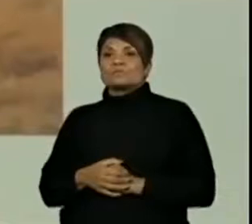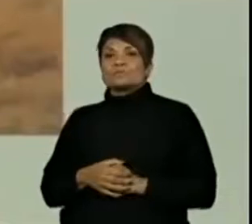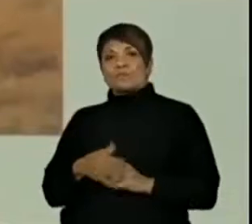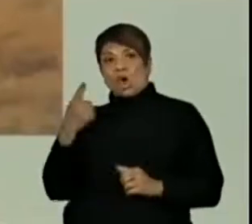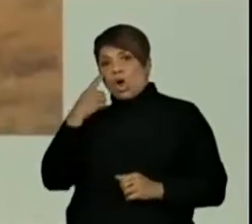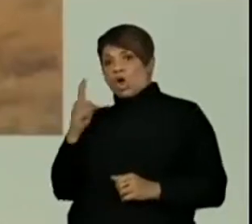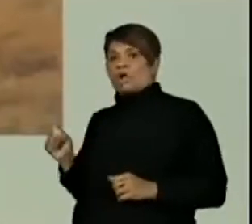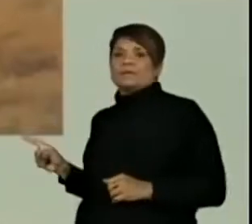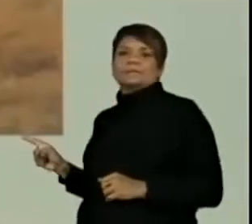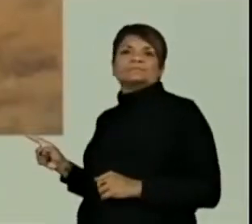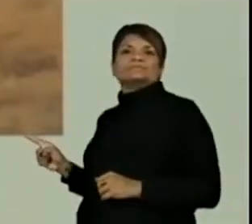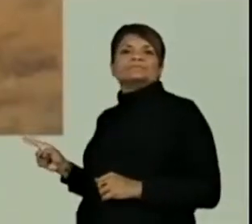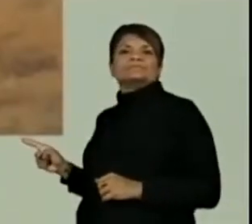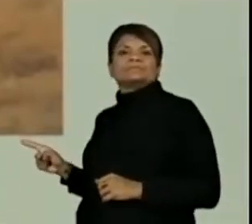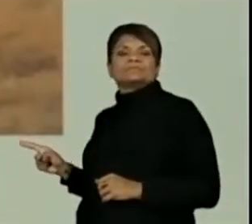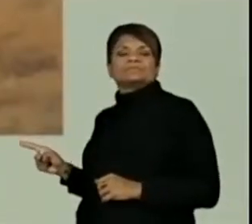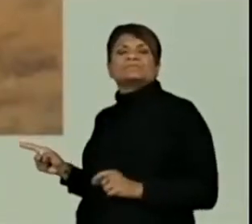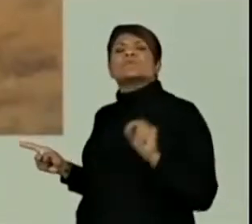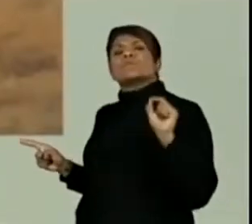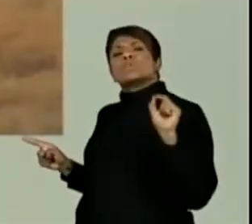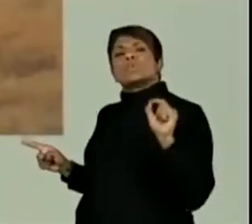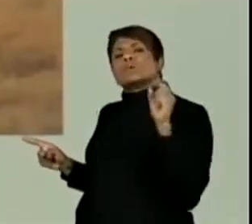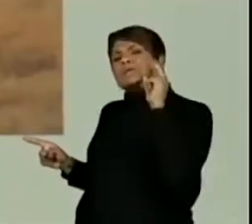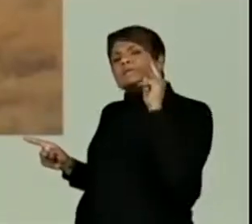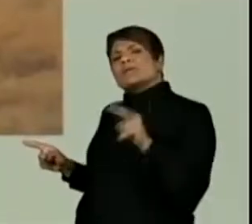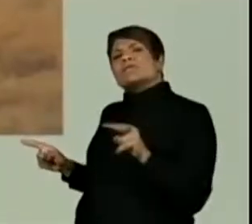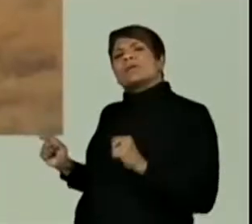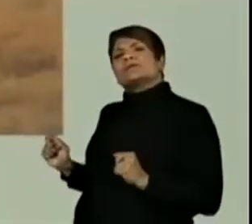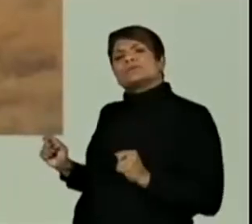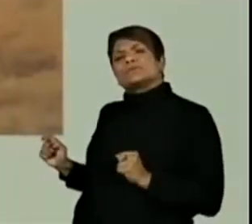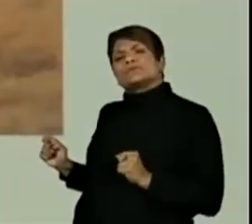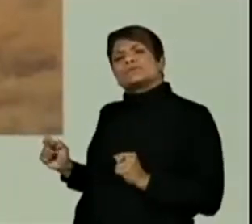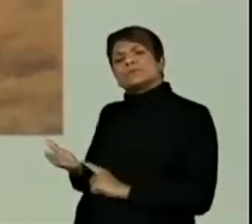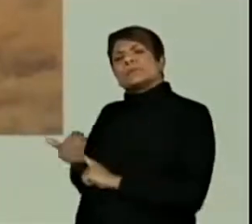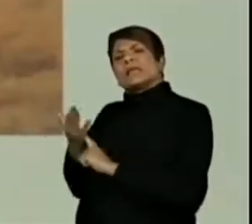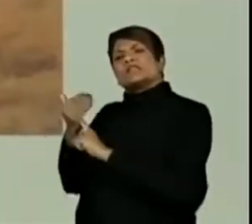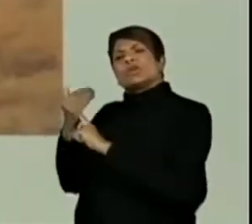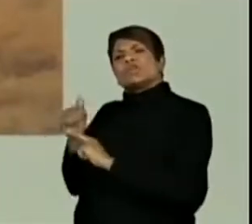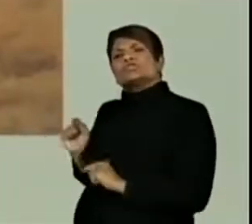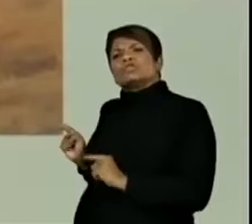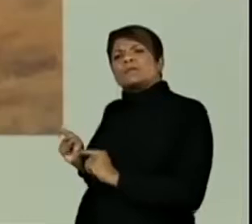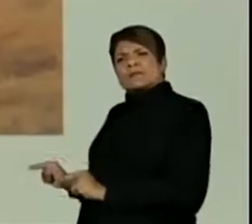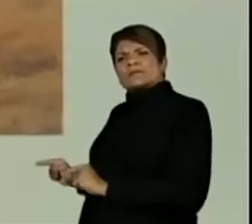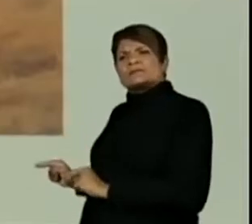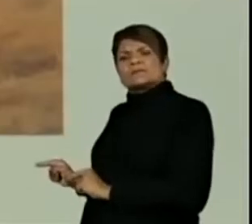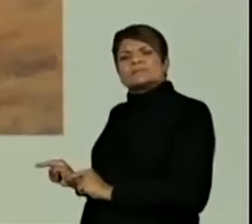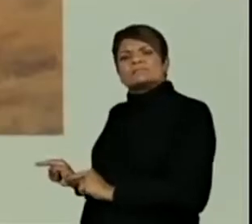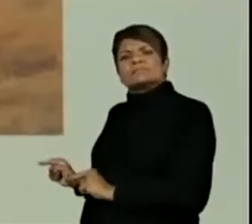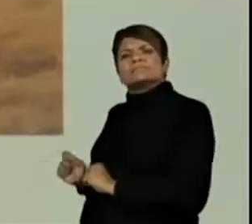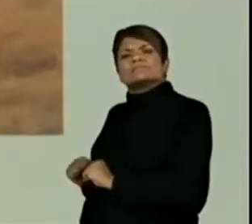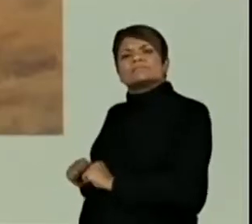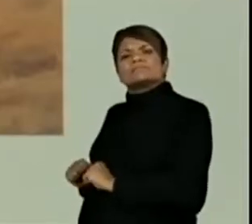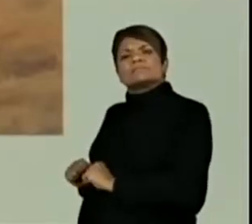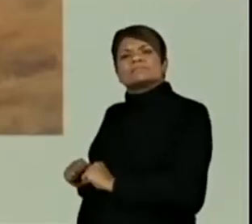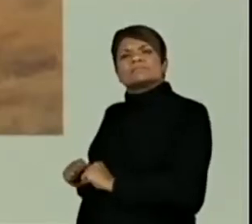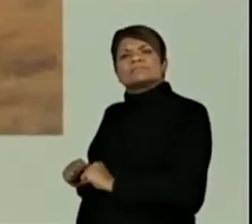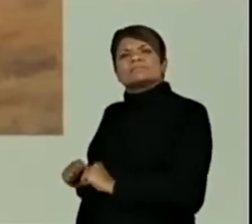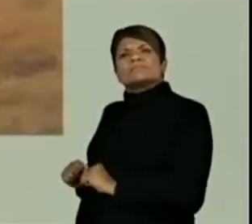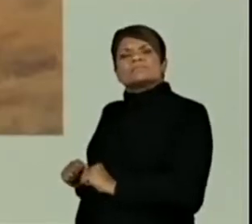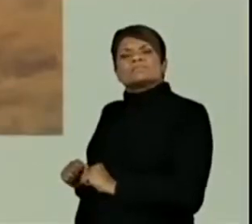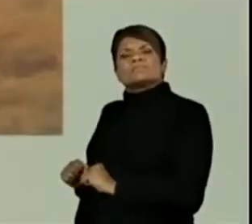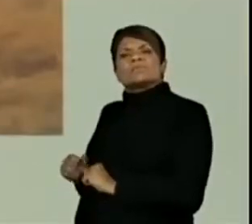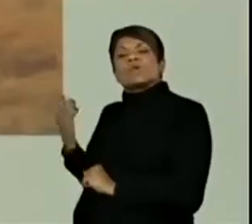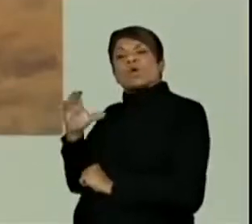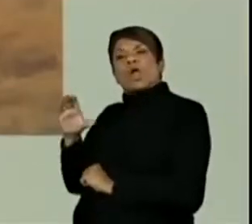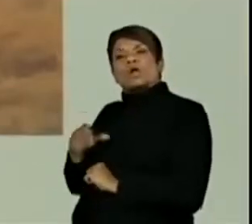Olha só, o que você está vendo de tecnologia nessa imagem? Conta para mim. Coloca aí no